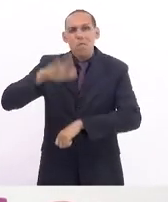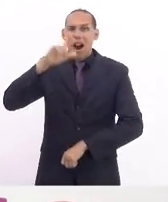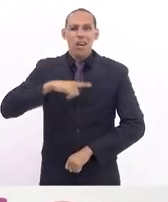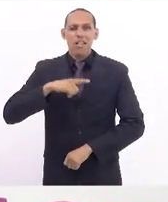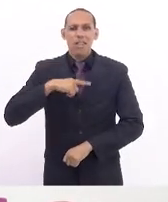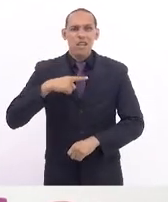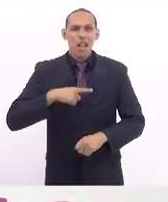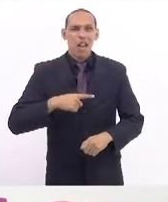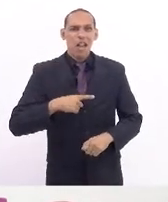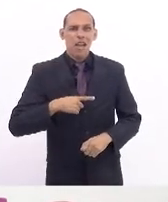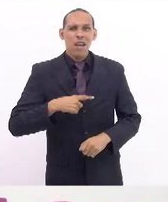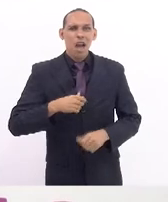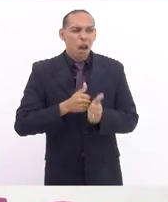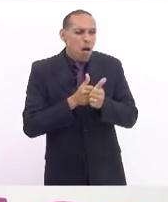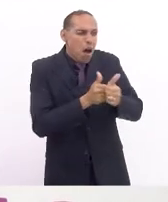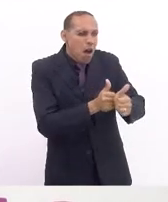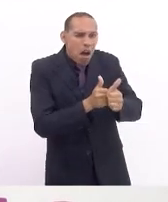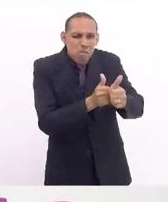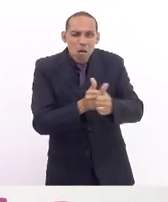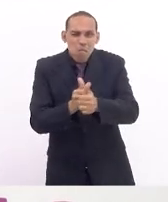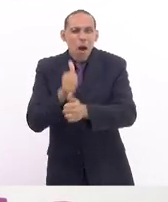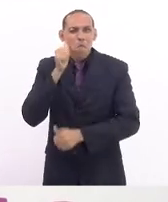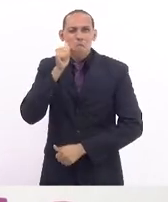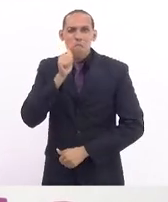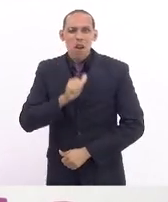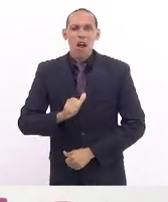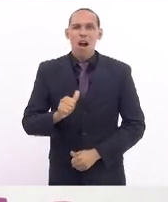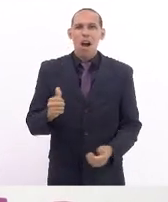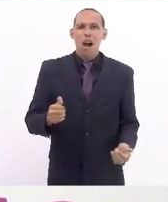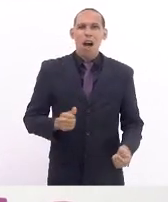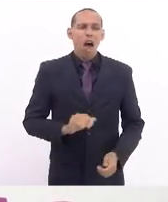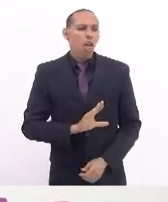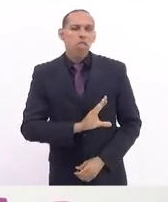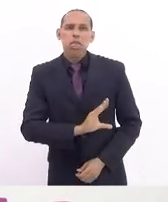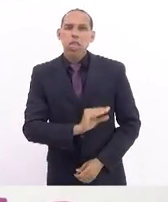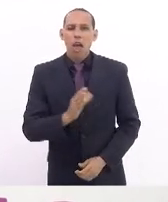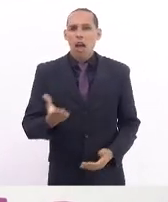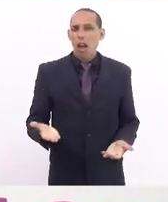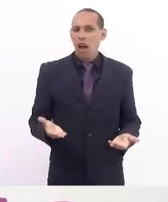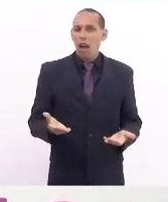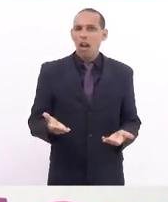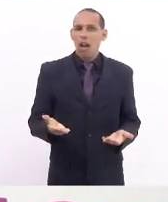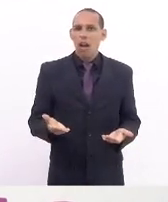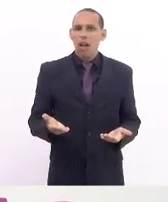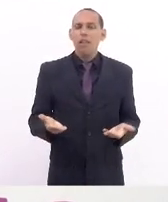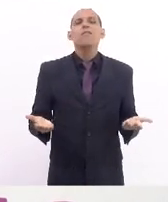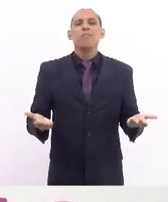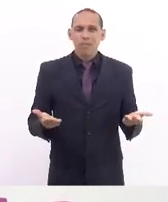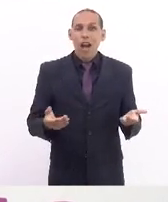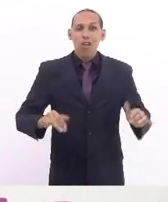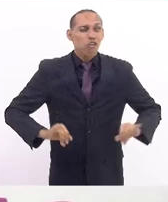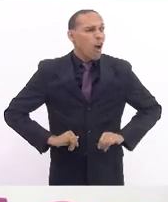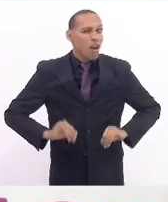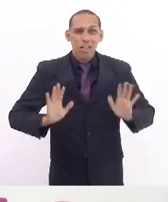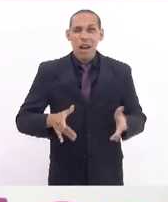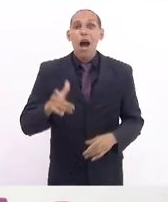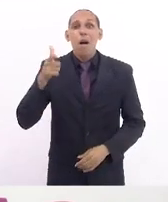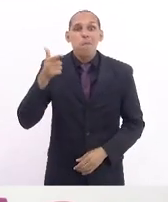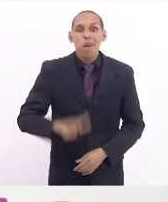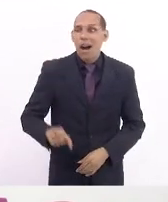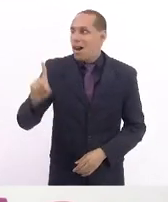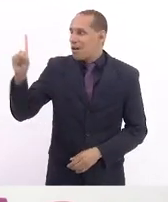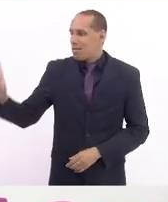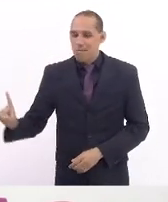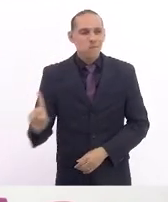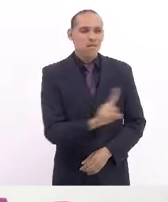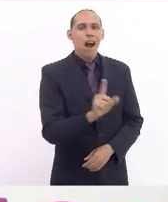perseguição à mulher, prostituição, assédio, é um país que já sofre isso, ainda foi mais um indivíduo desse, é